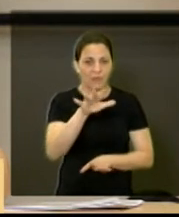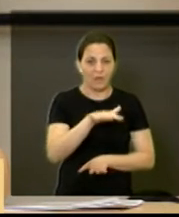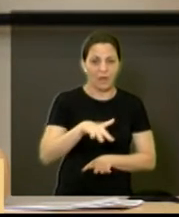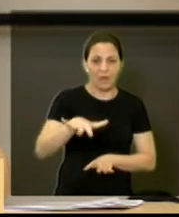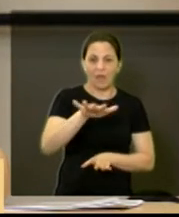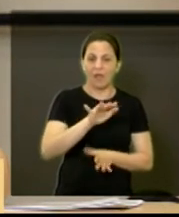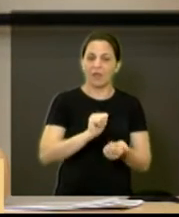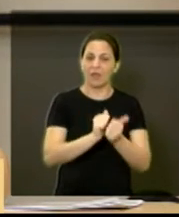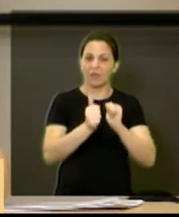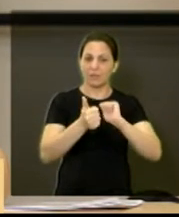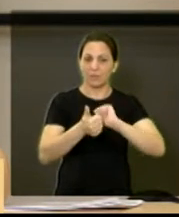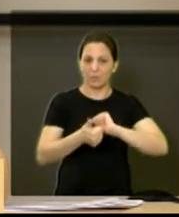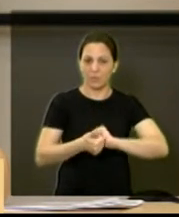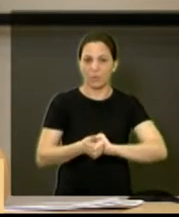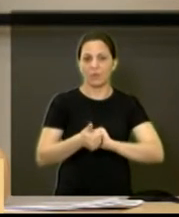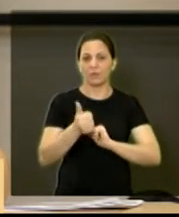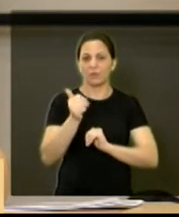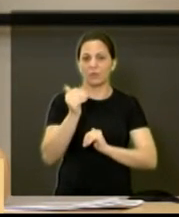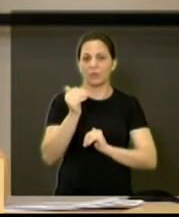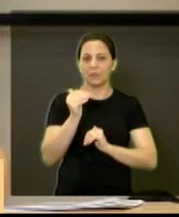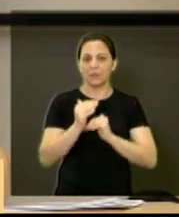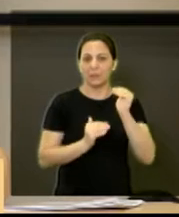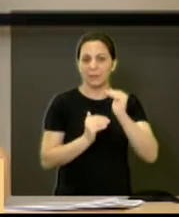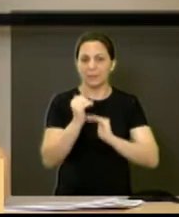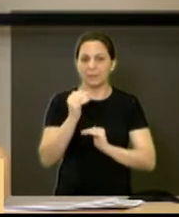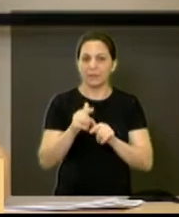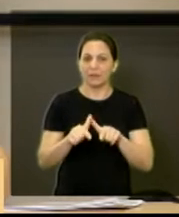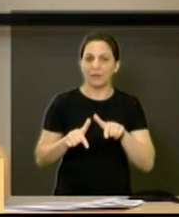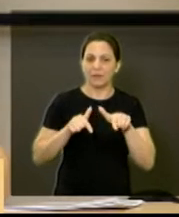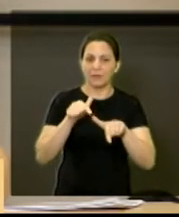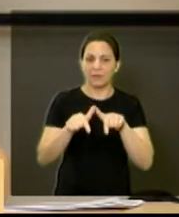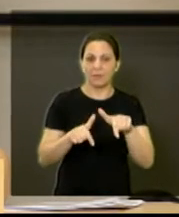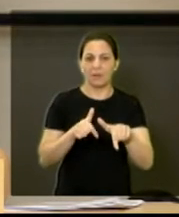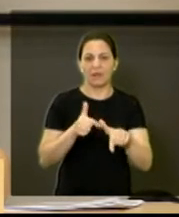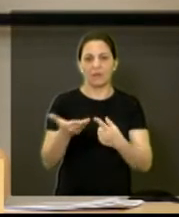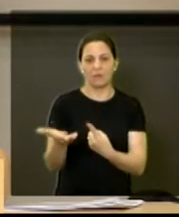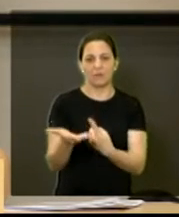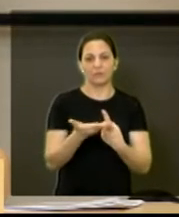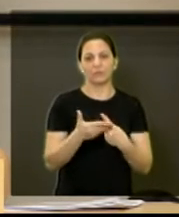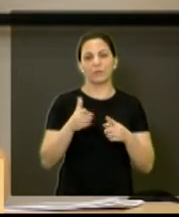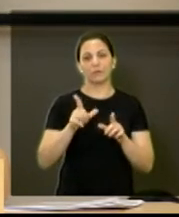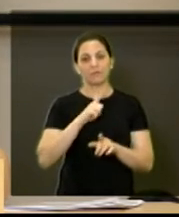adequado para o funcionamento de todos os serviços que lá existem.